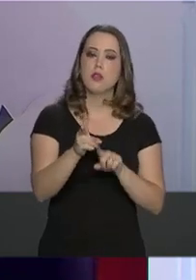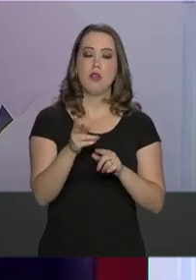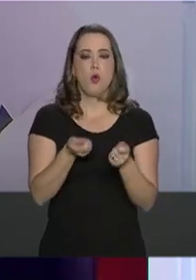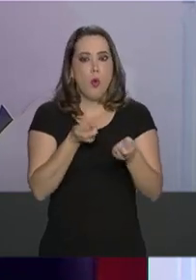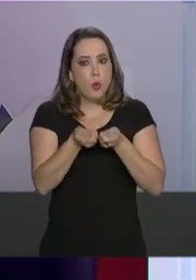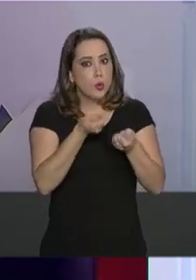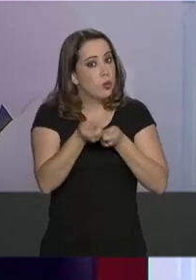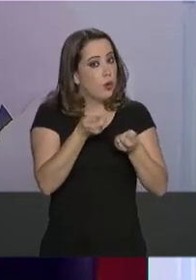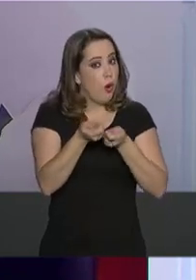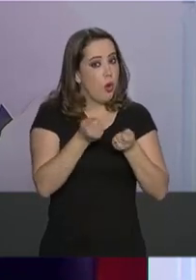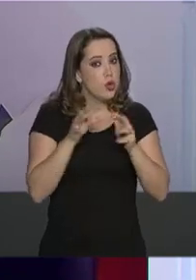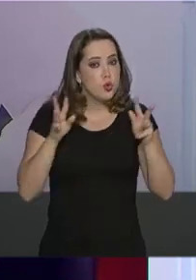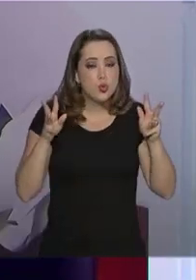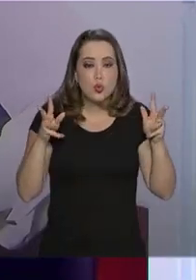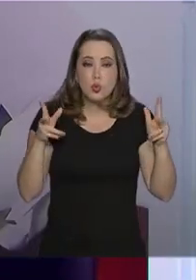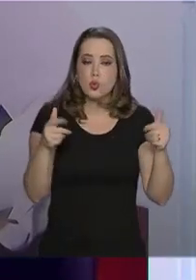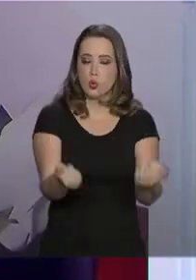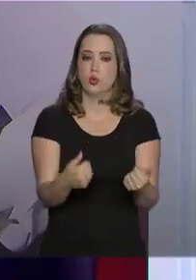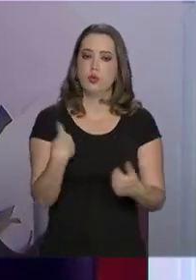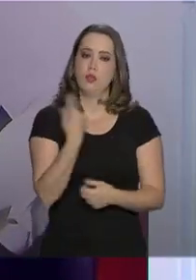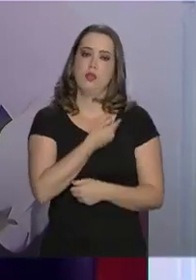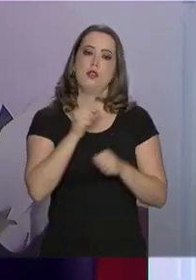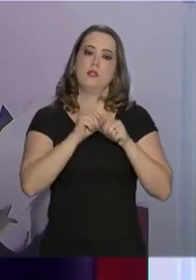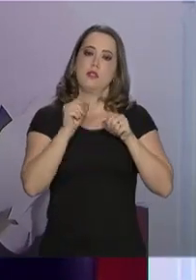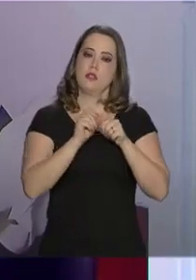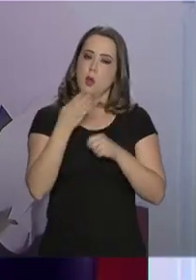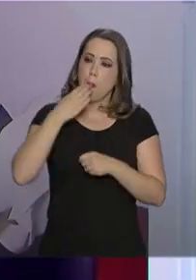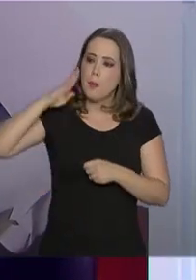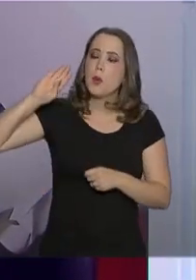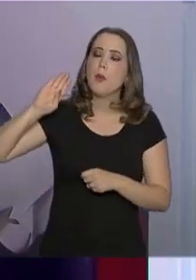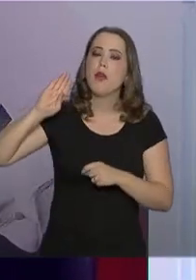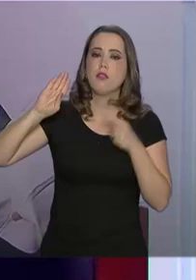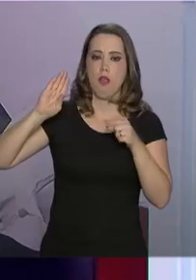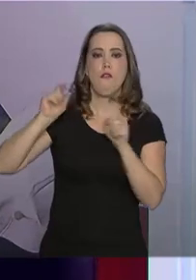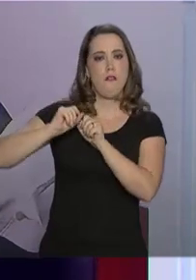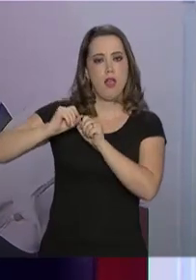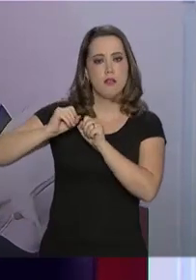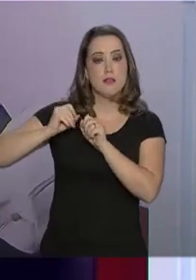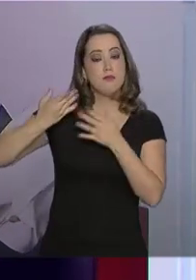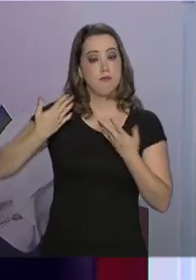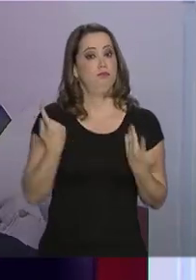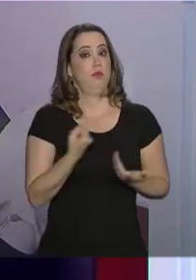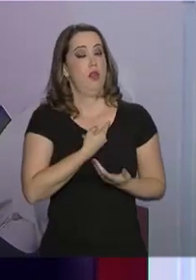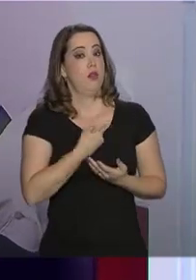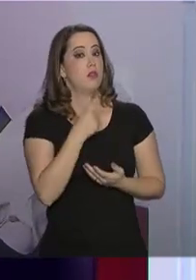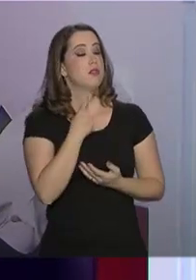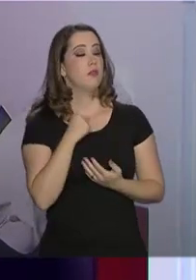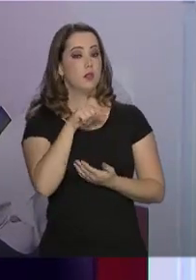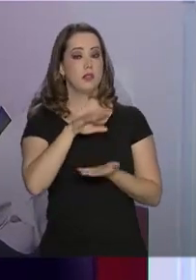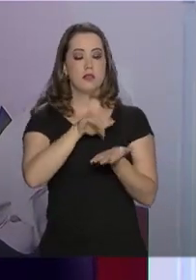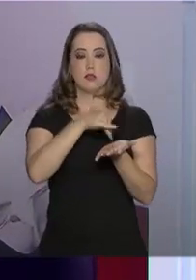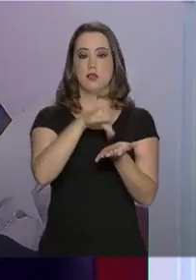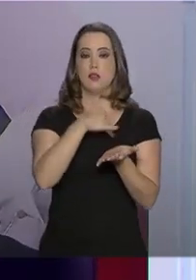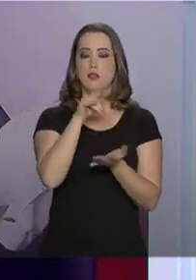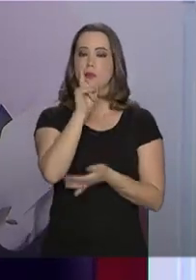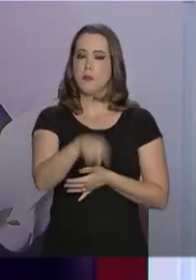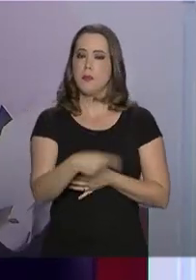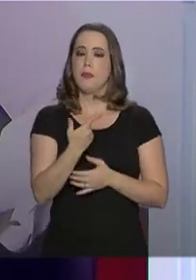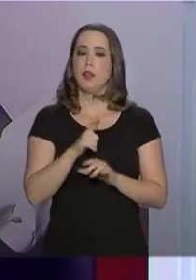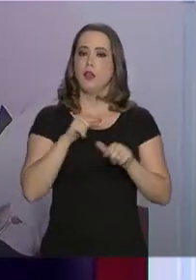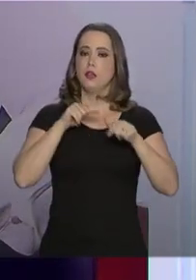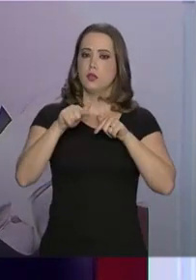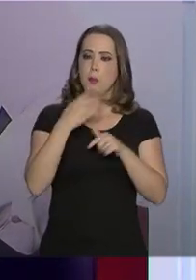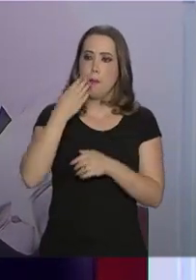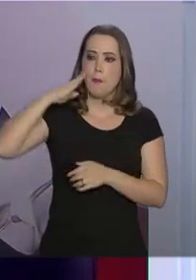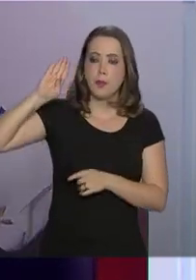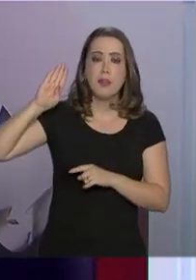rigoroso, de tudo o que estamos fazendo e prometendo. Porque a nossa intenção na Secretaria Especial de Modernização é que aquilo